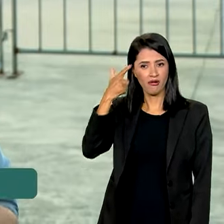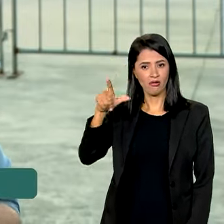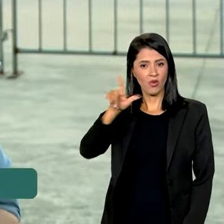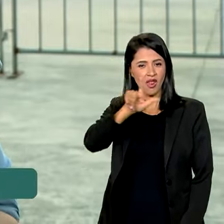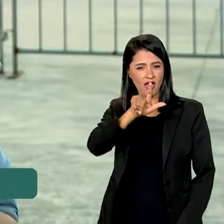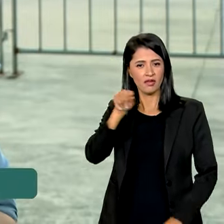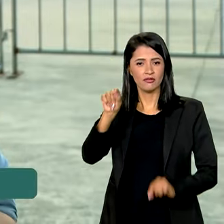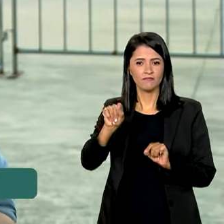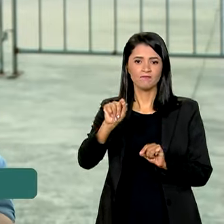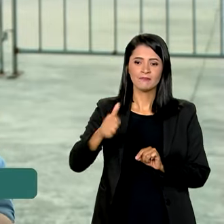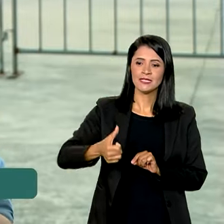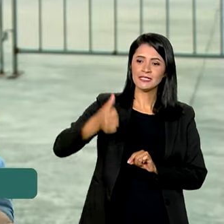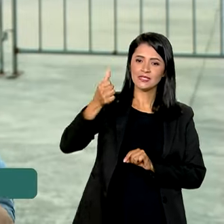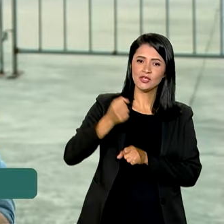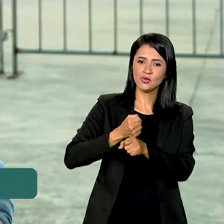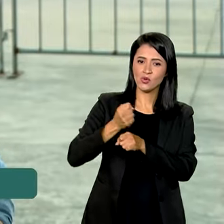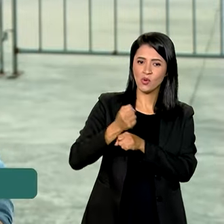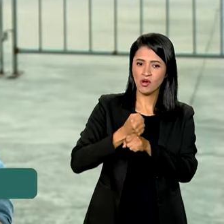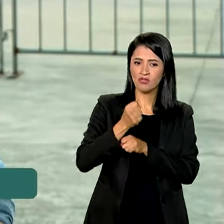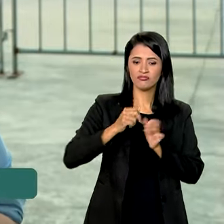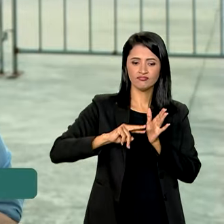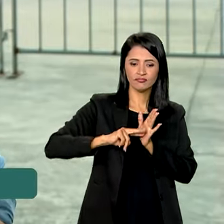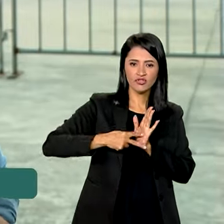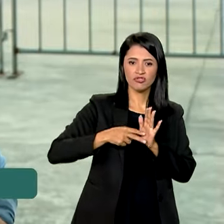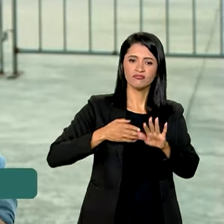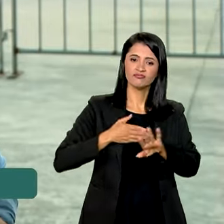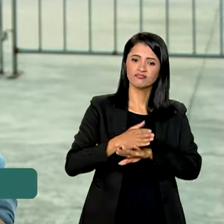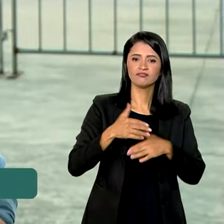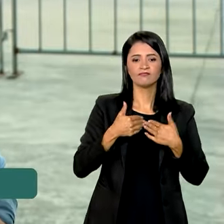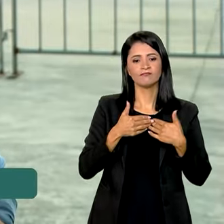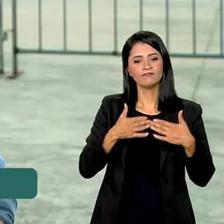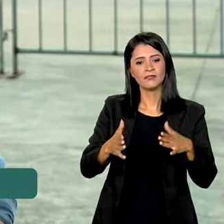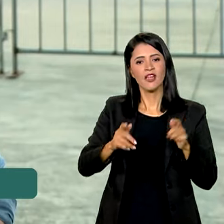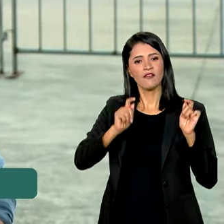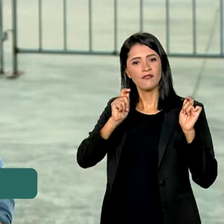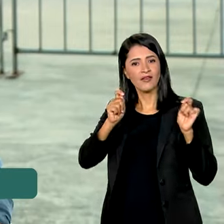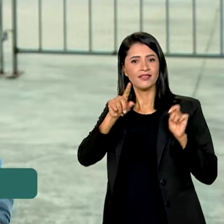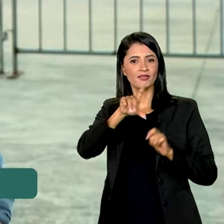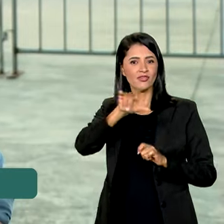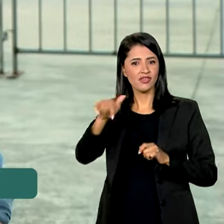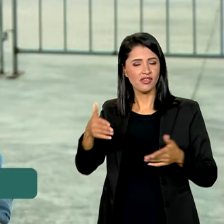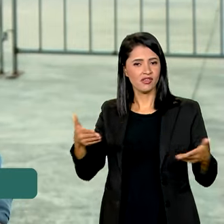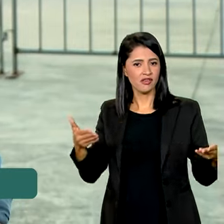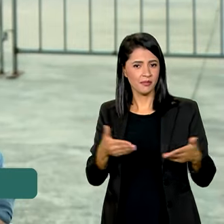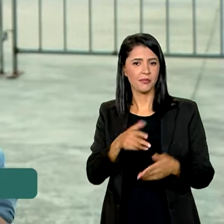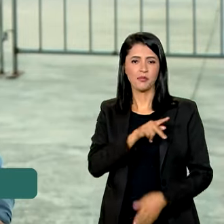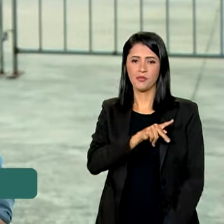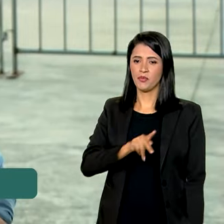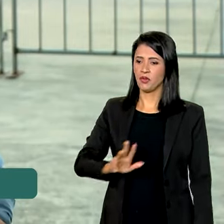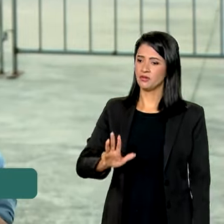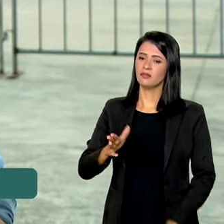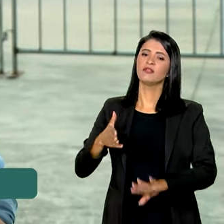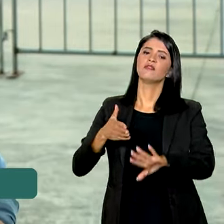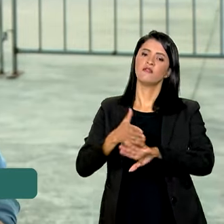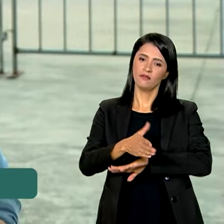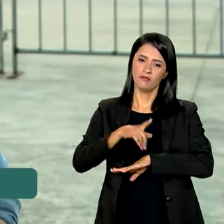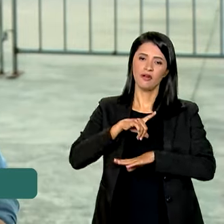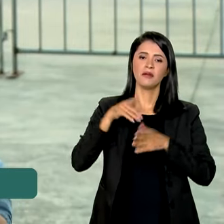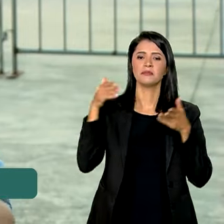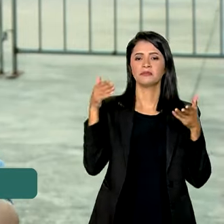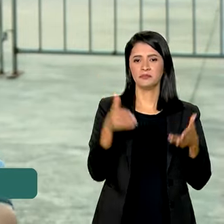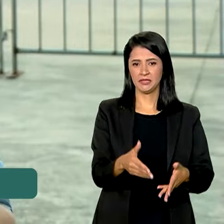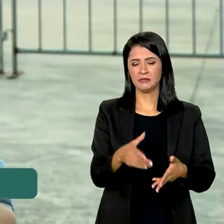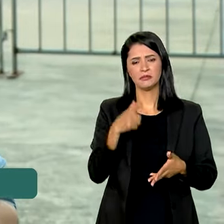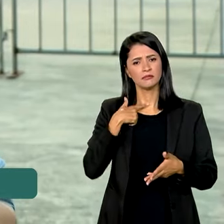sexto ano consecutivo em que as centrais sindicais promovem o ato nesta data. E o presidente Lula vai participar do